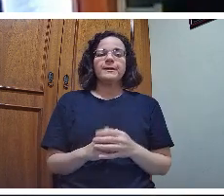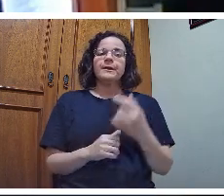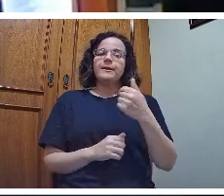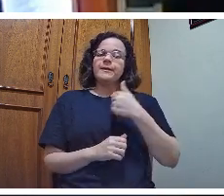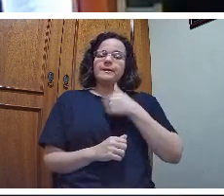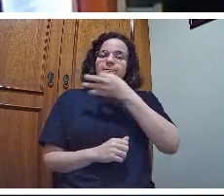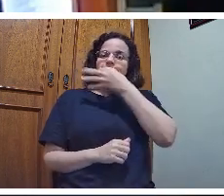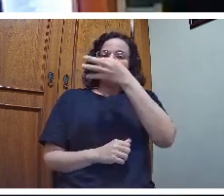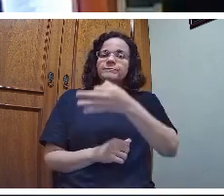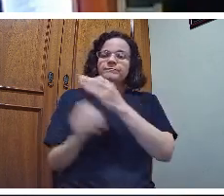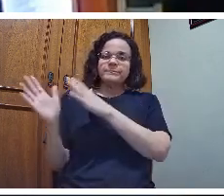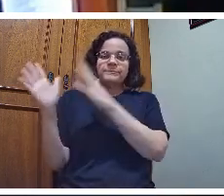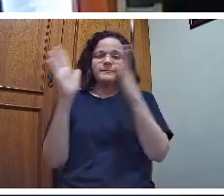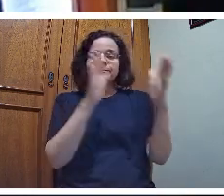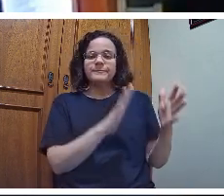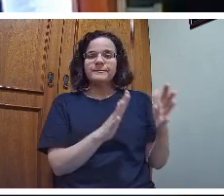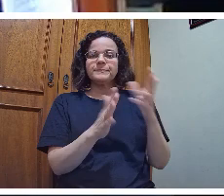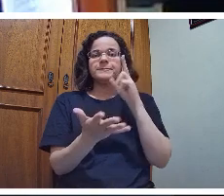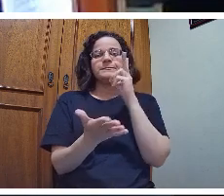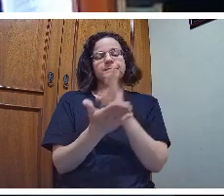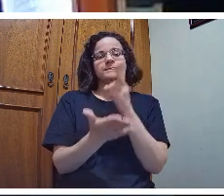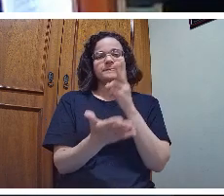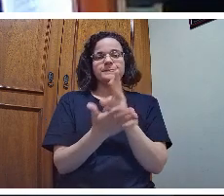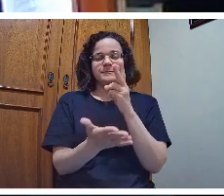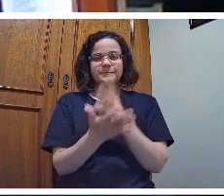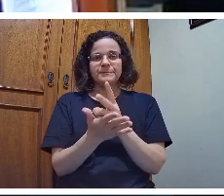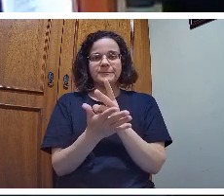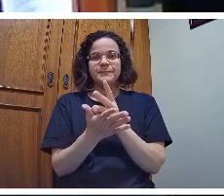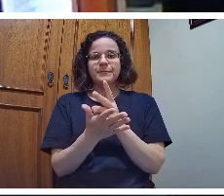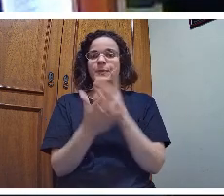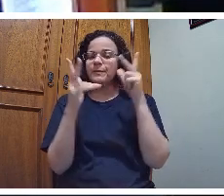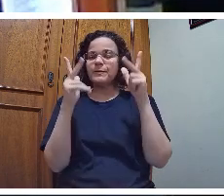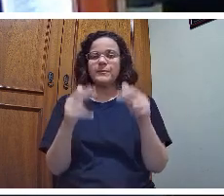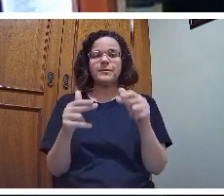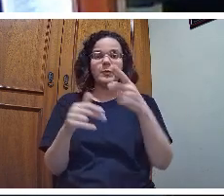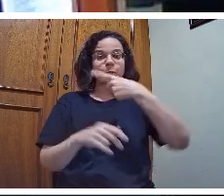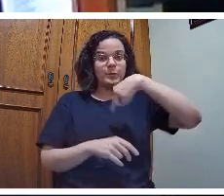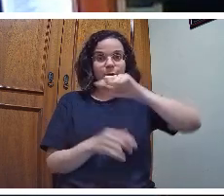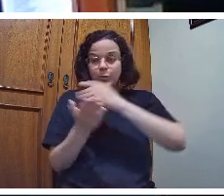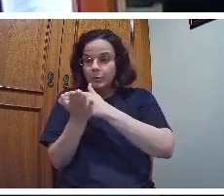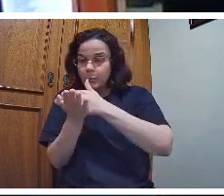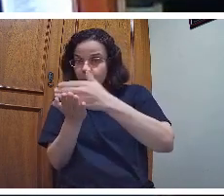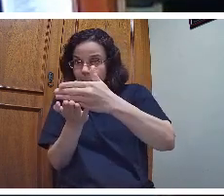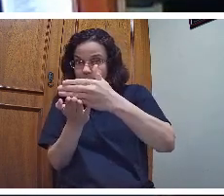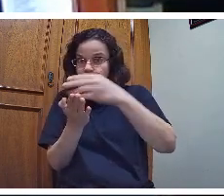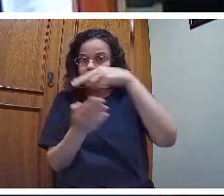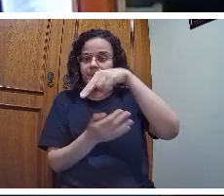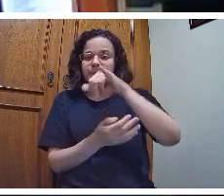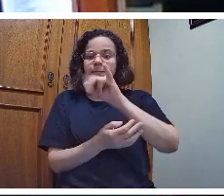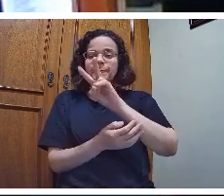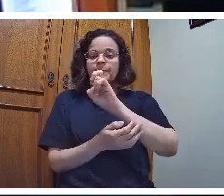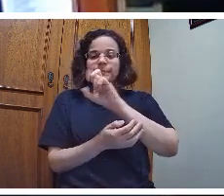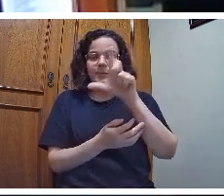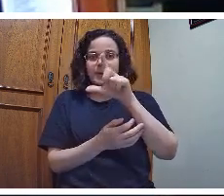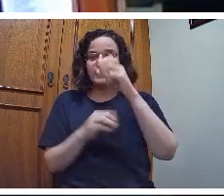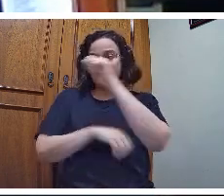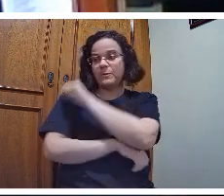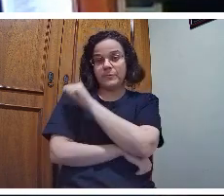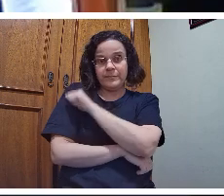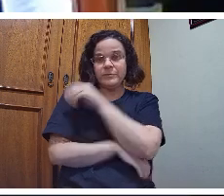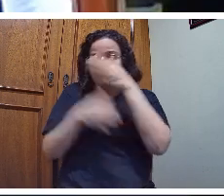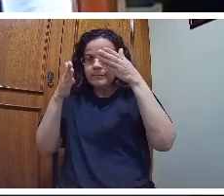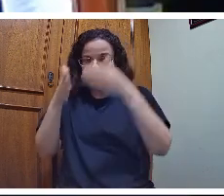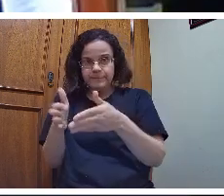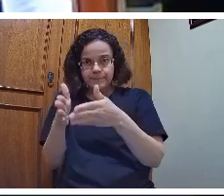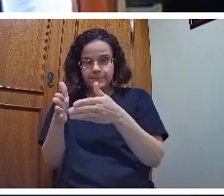eu diria que o processo é sempre o mesmo. Nós partimos de um nível em que o aluno se